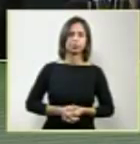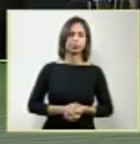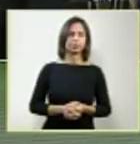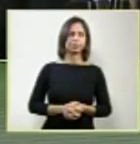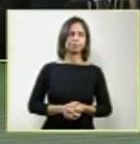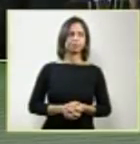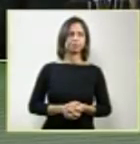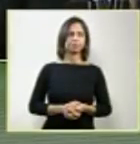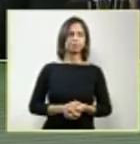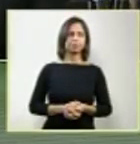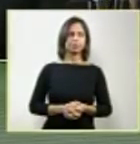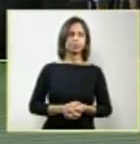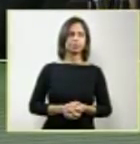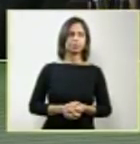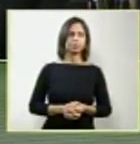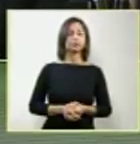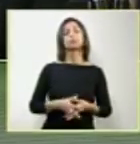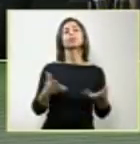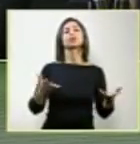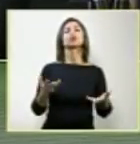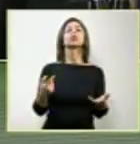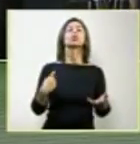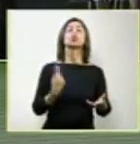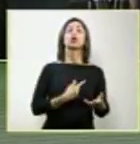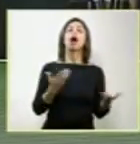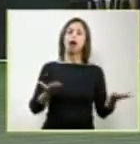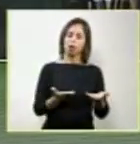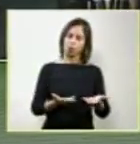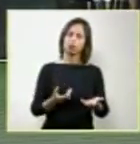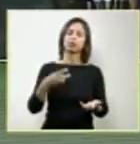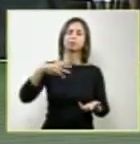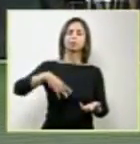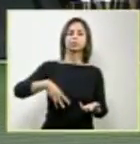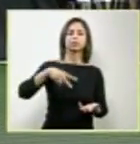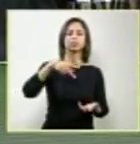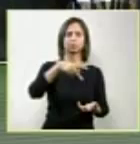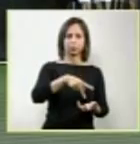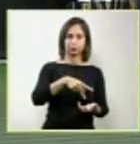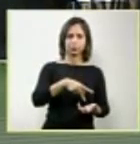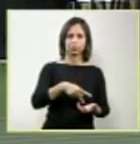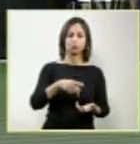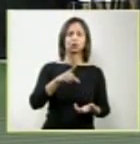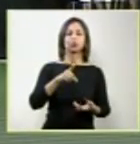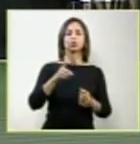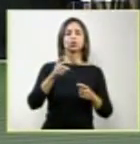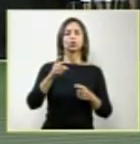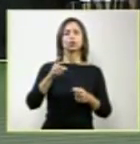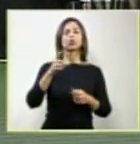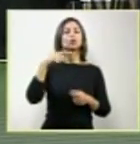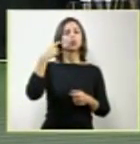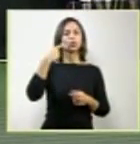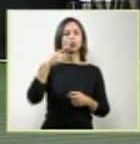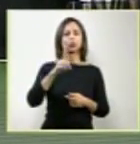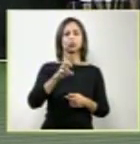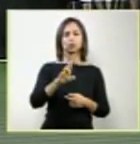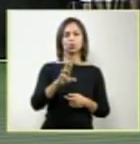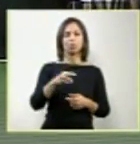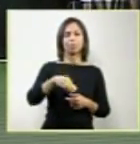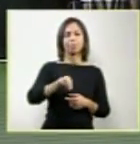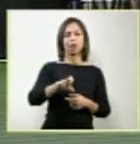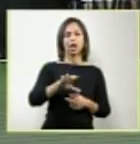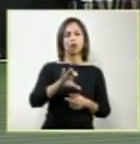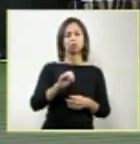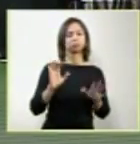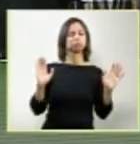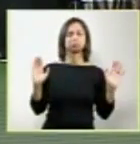Nosso procurador-geral da República, doutor Mário Zeguesi. Excelência, eu também não teria perguntas a